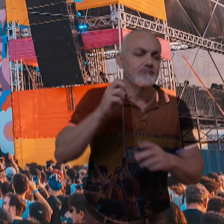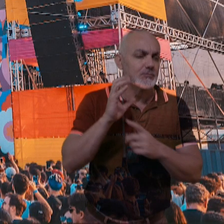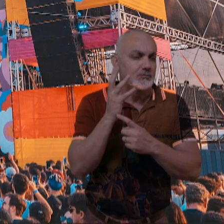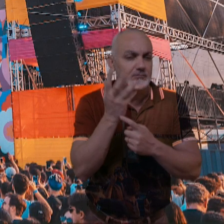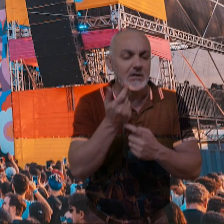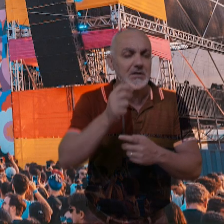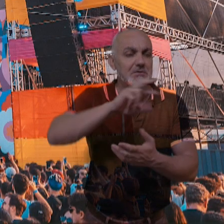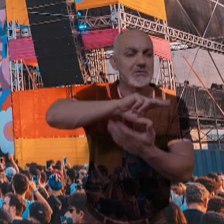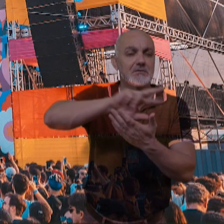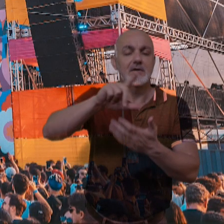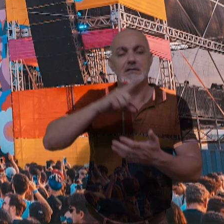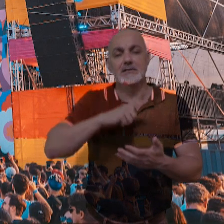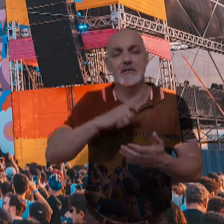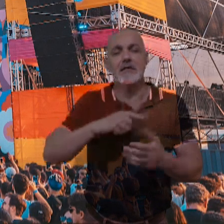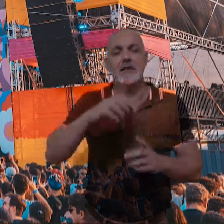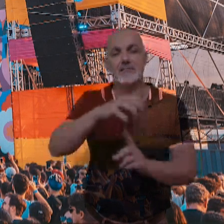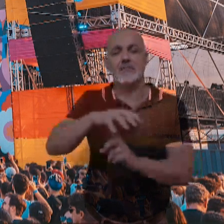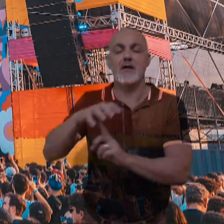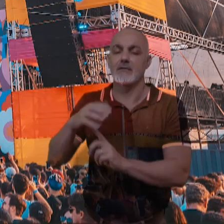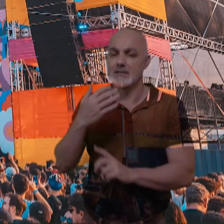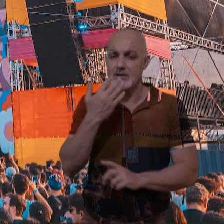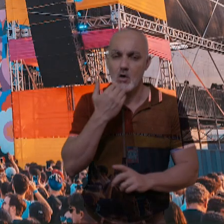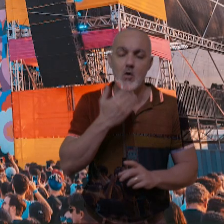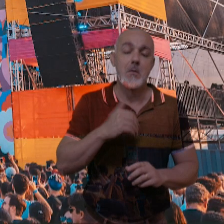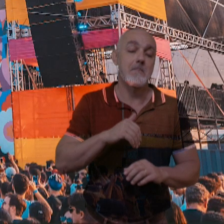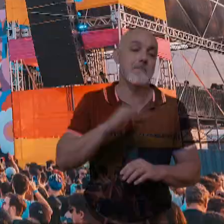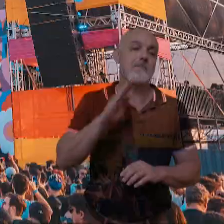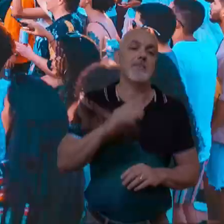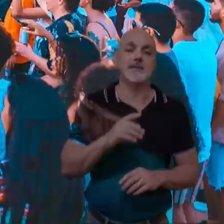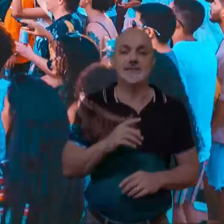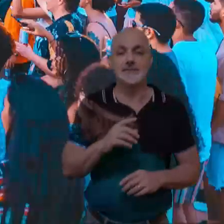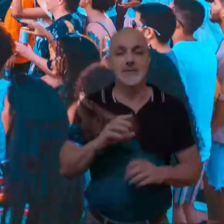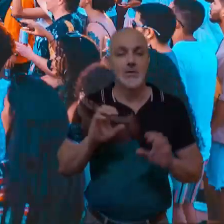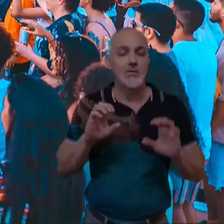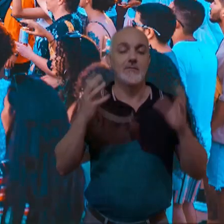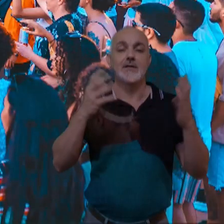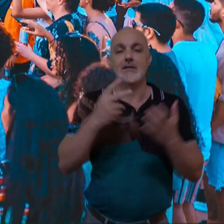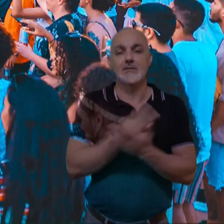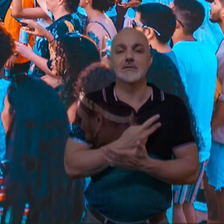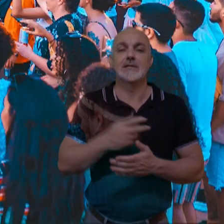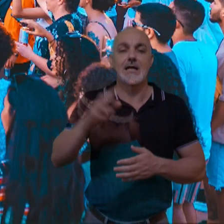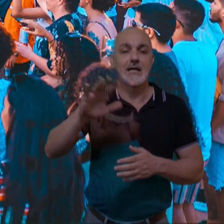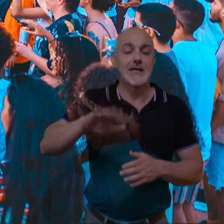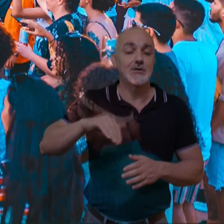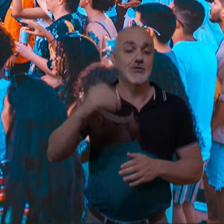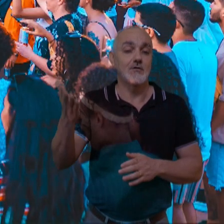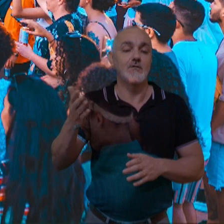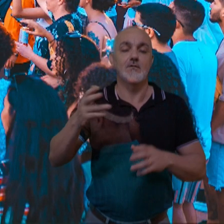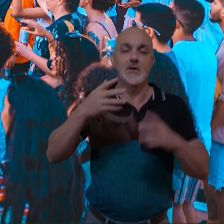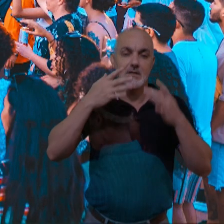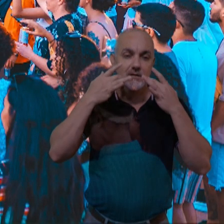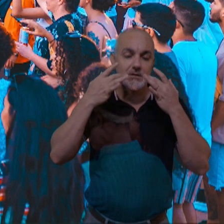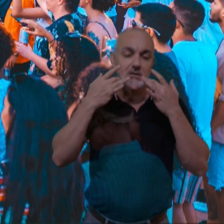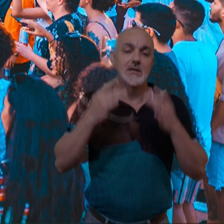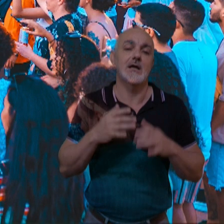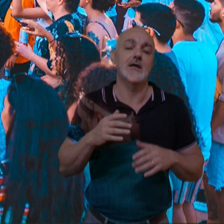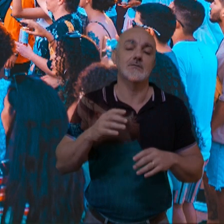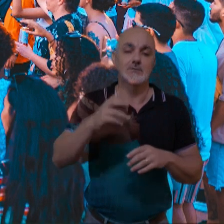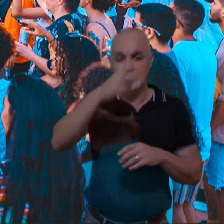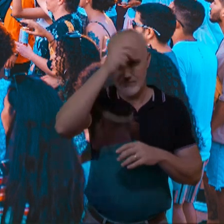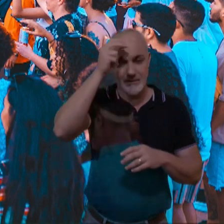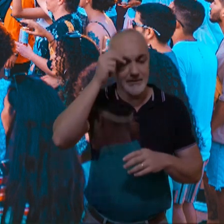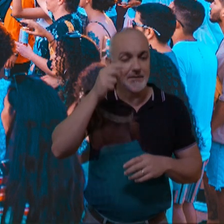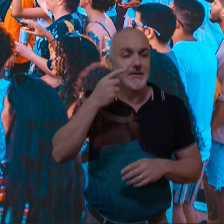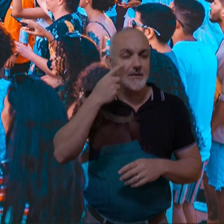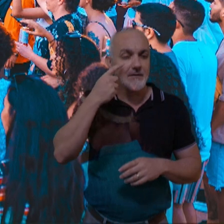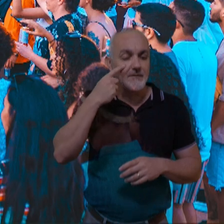socioambientais, feira gastronômica e muito mais. O evento acontece na área externa do Teatro Municipal. Ah, e não esqueça de